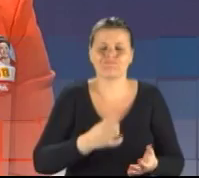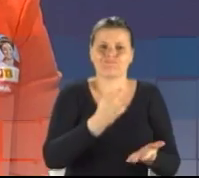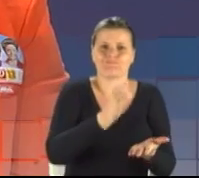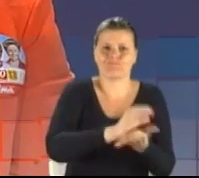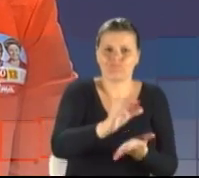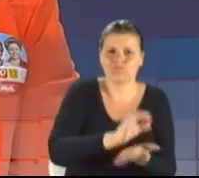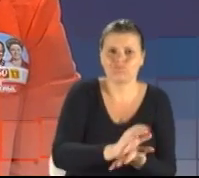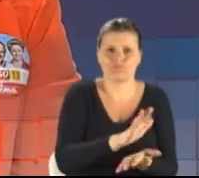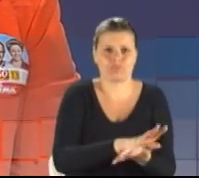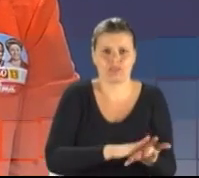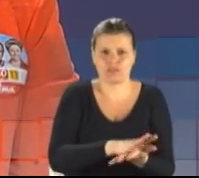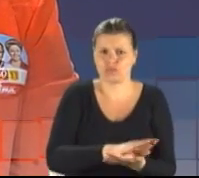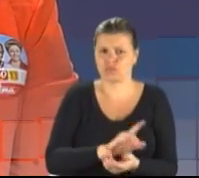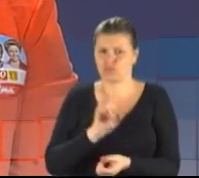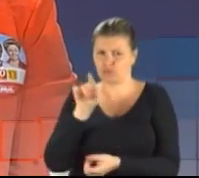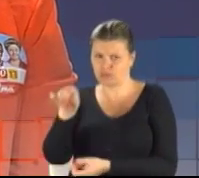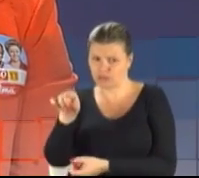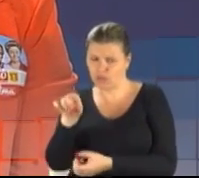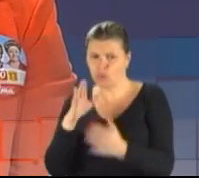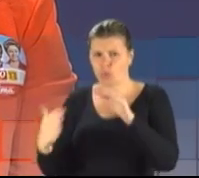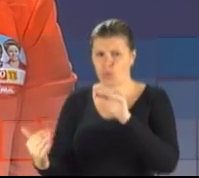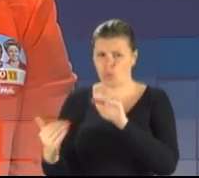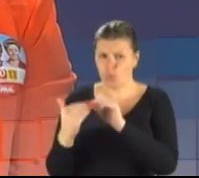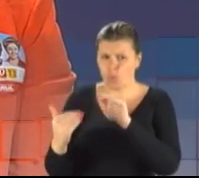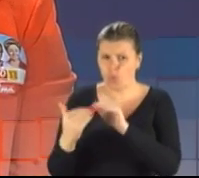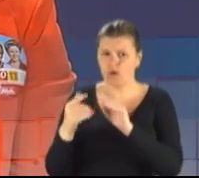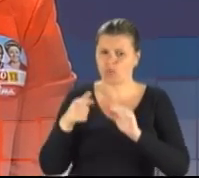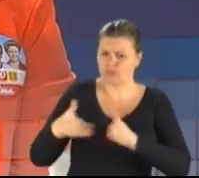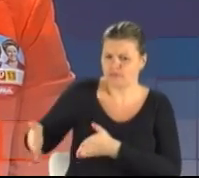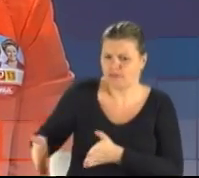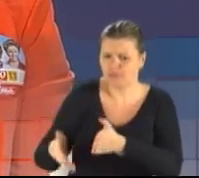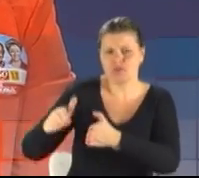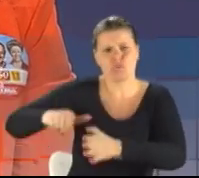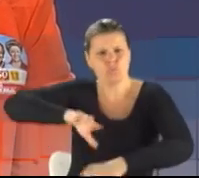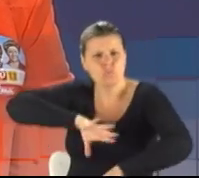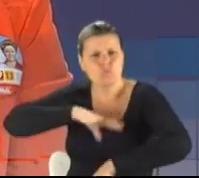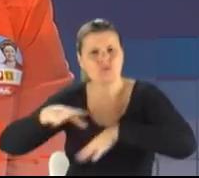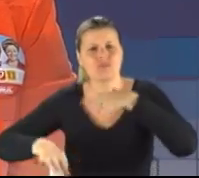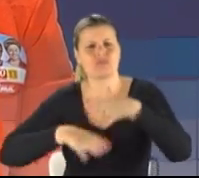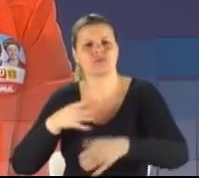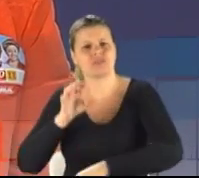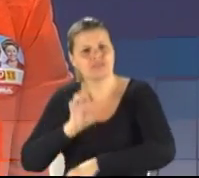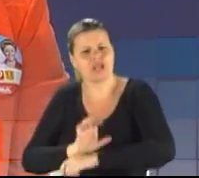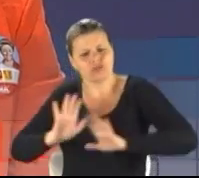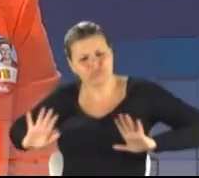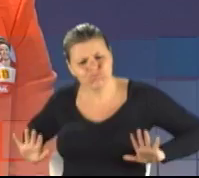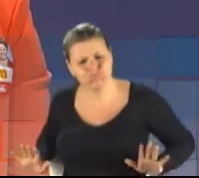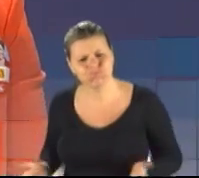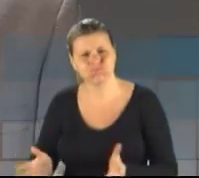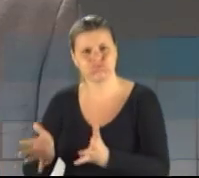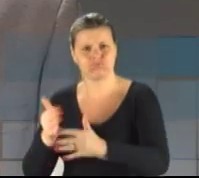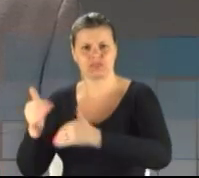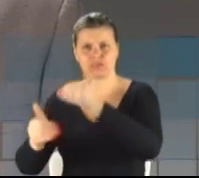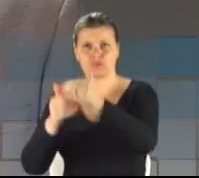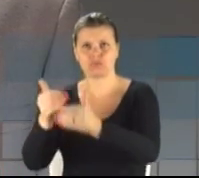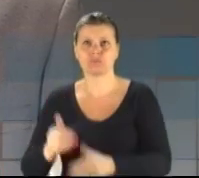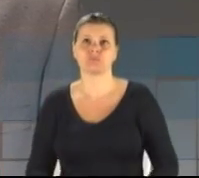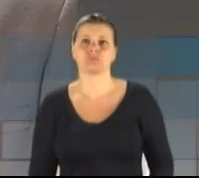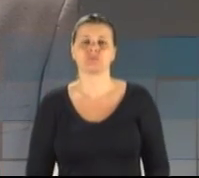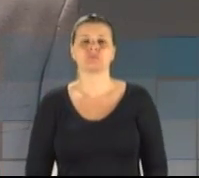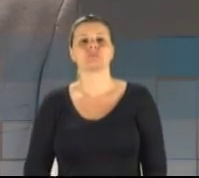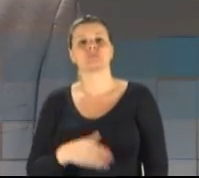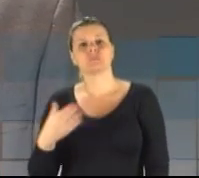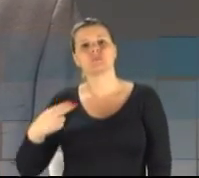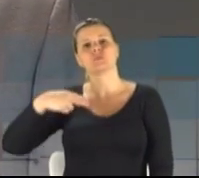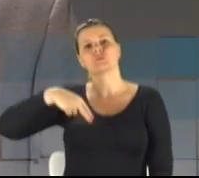concorda, Nubem, com esse caminho da ousadia, o Estado como indutor do desenvolvimento? O candidato